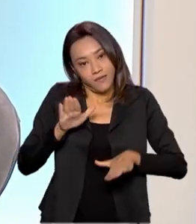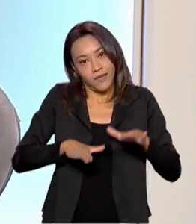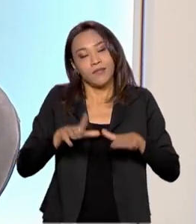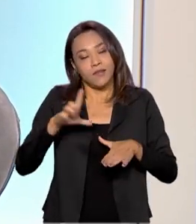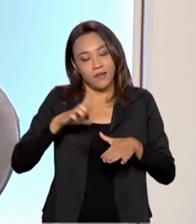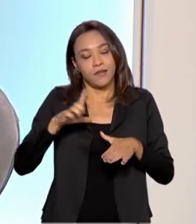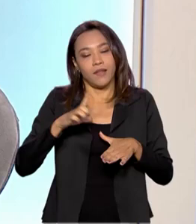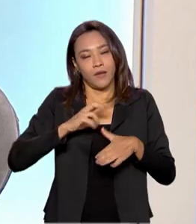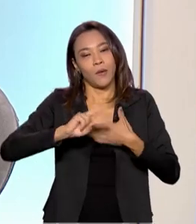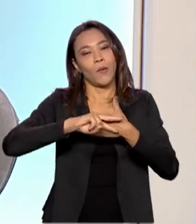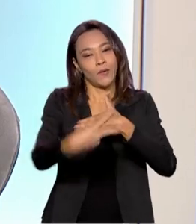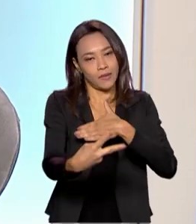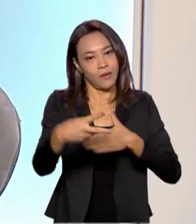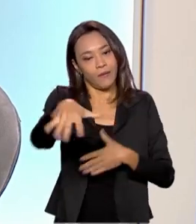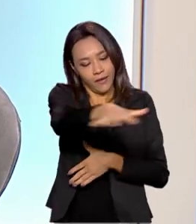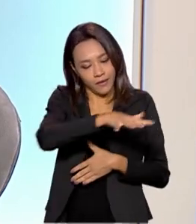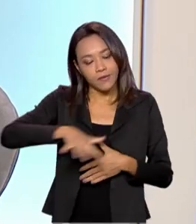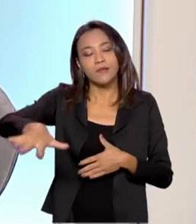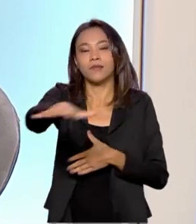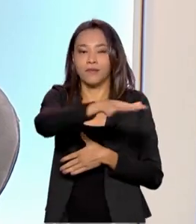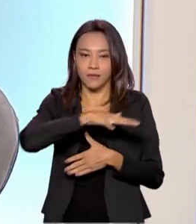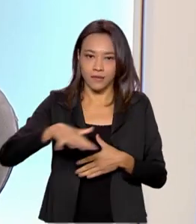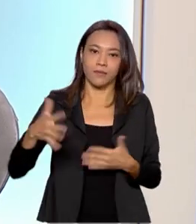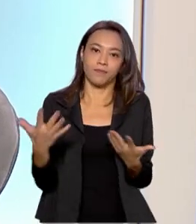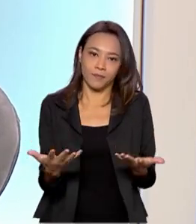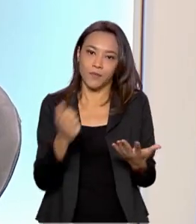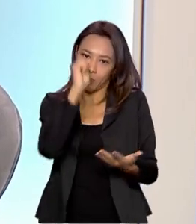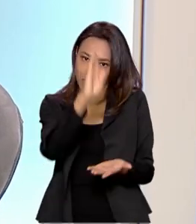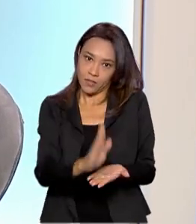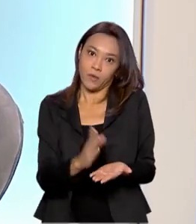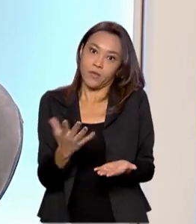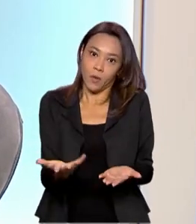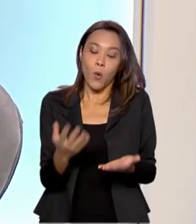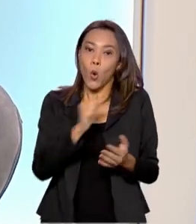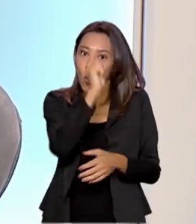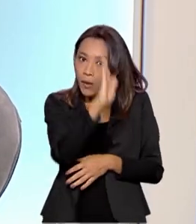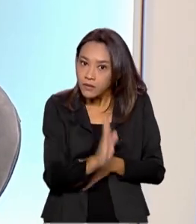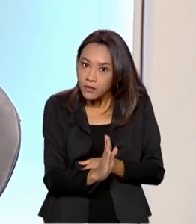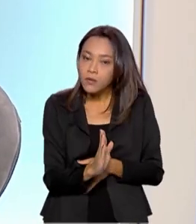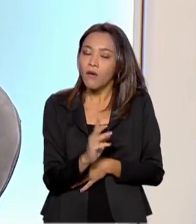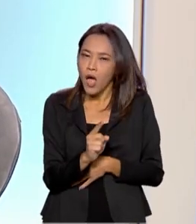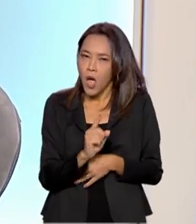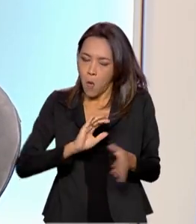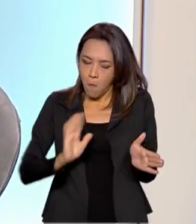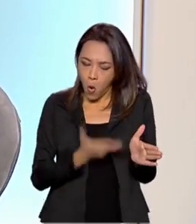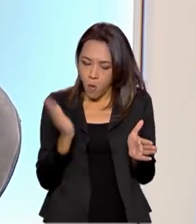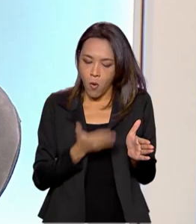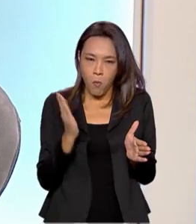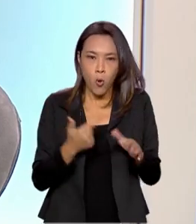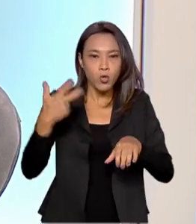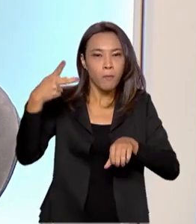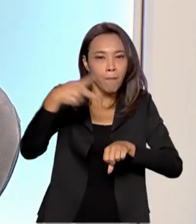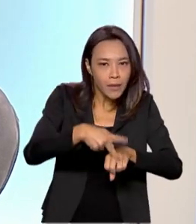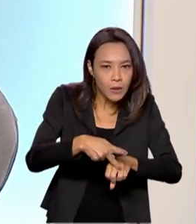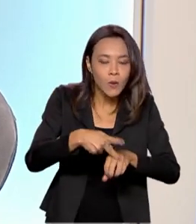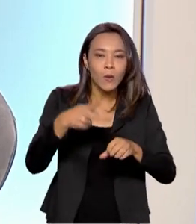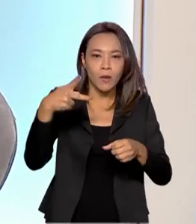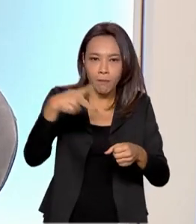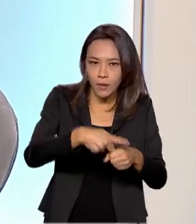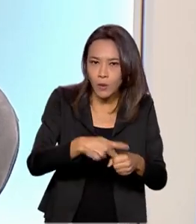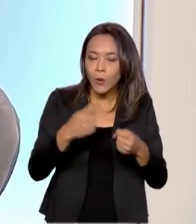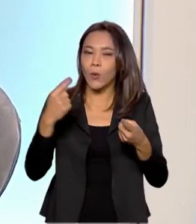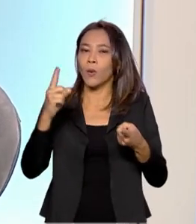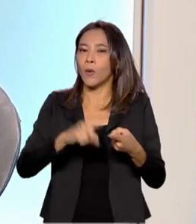impacta o consumidor brasileiro. O a gente tem que entender é que, embora o Brasil seja um grande produtor de petróleo e gás